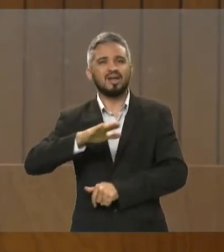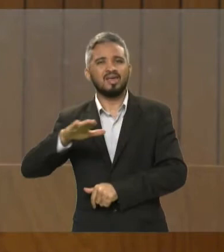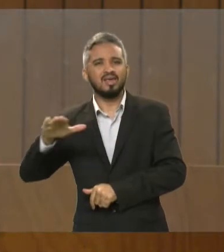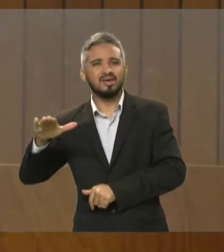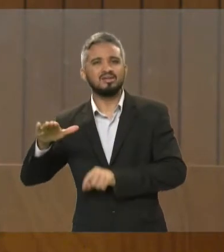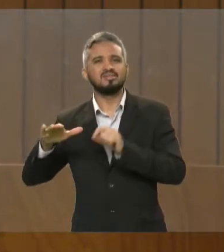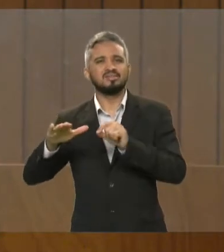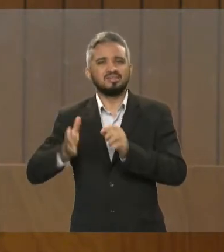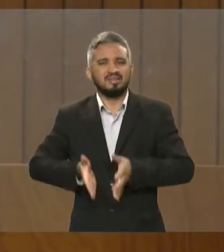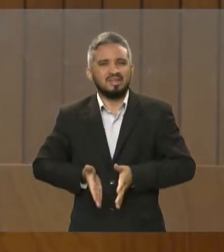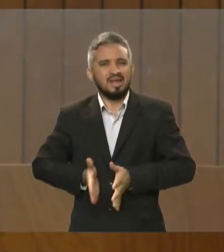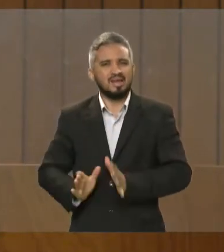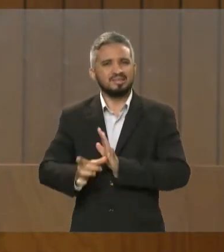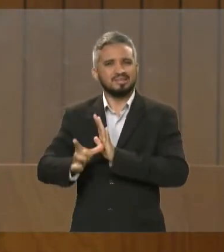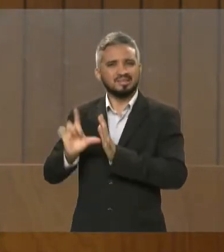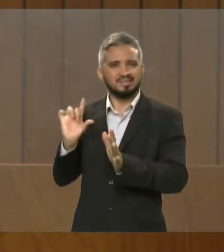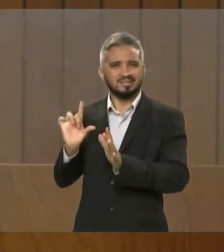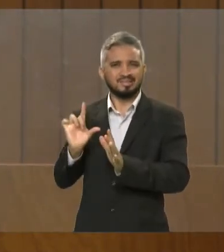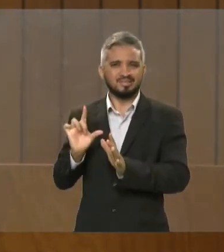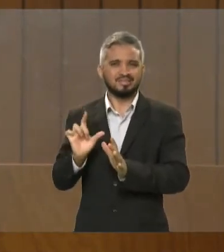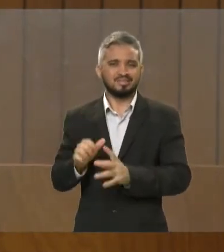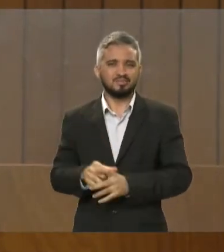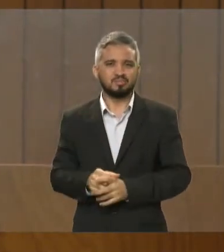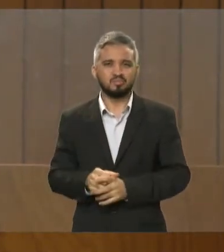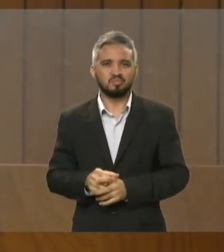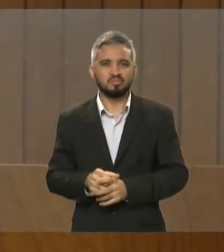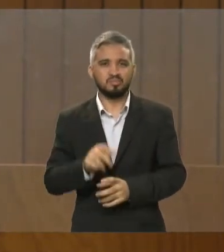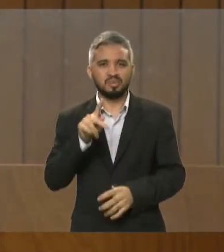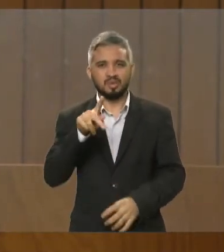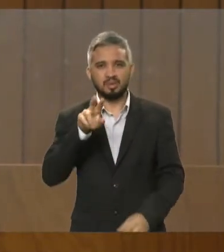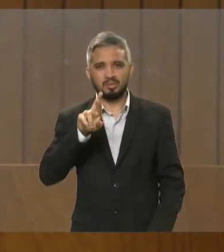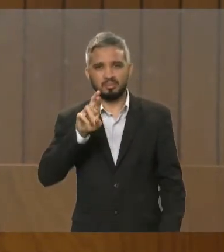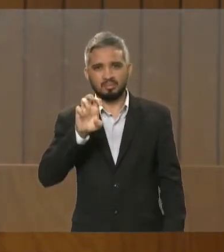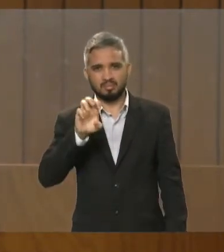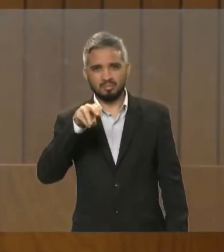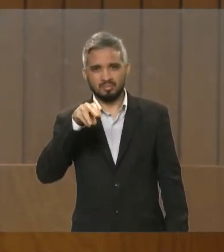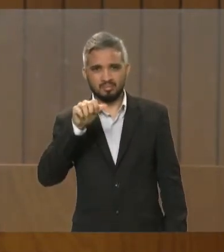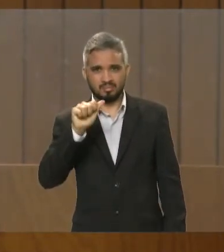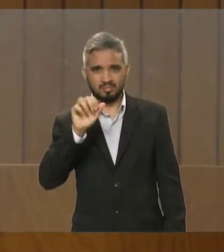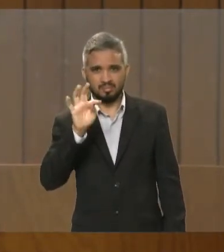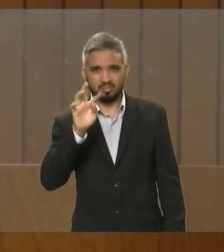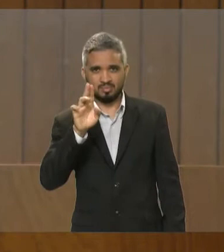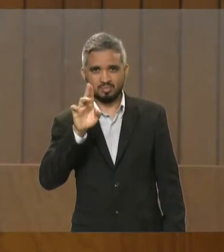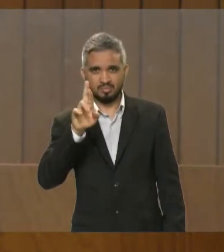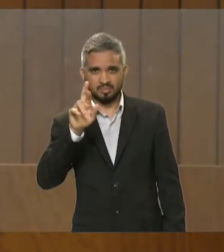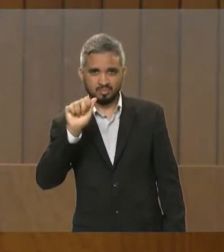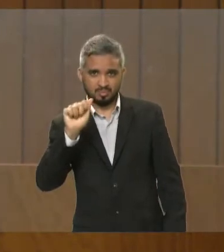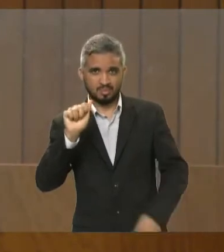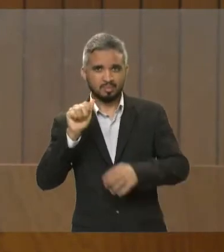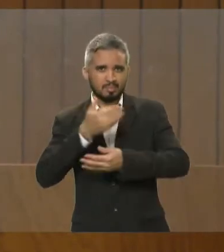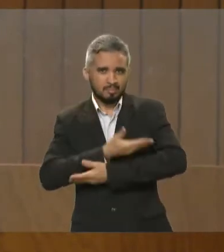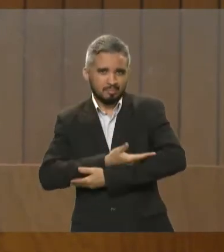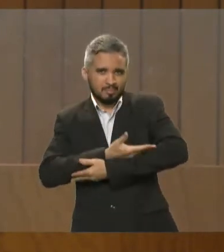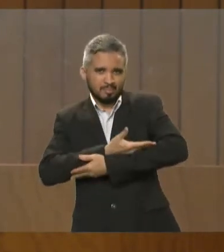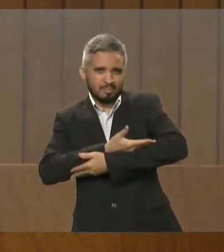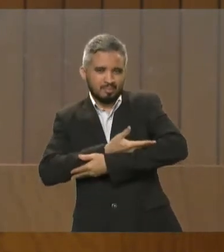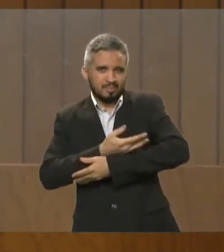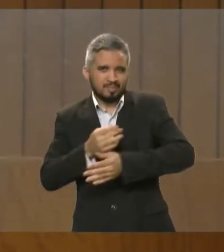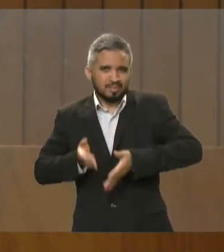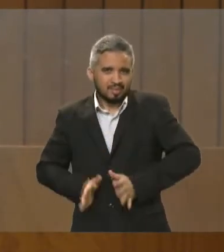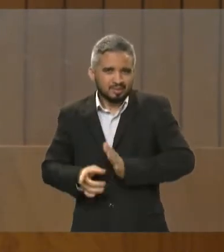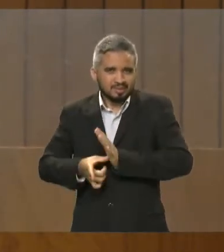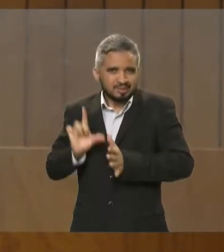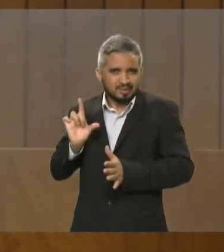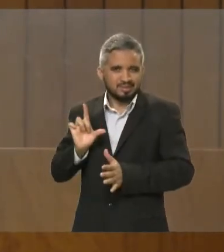O que acontece quando uma criança nasce prematura? Ela precisa de cuidados muito